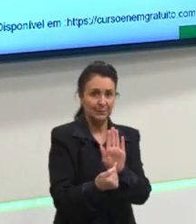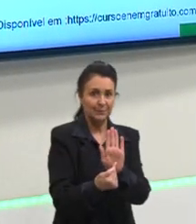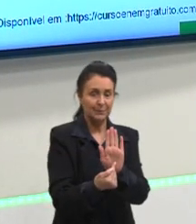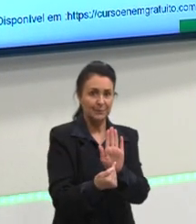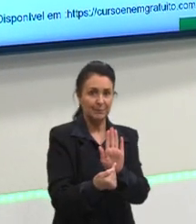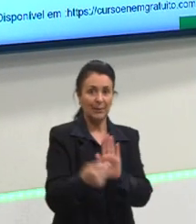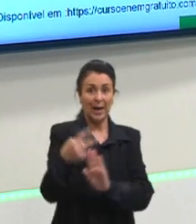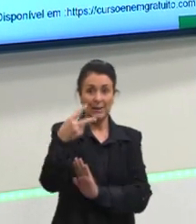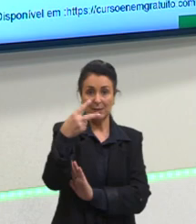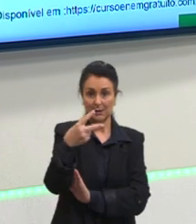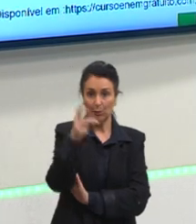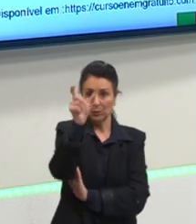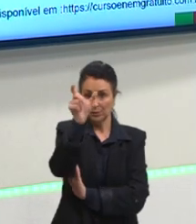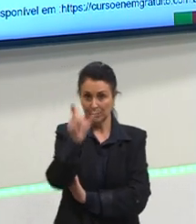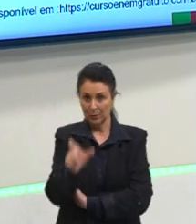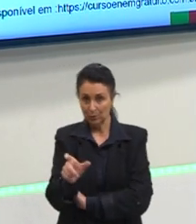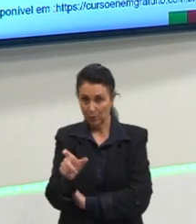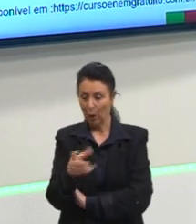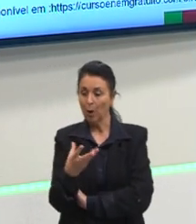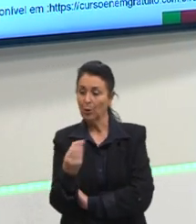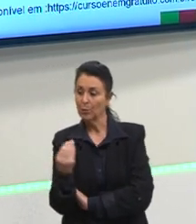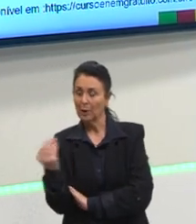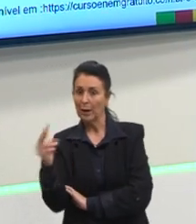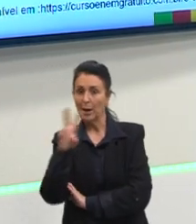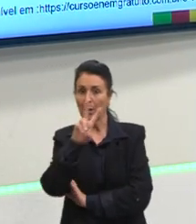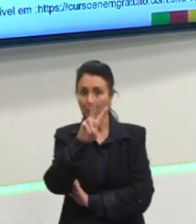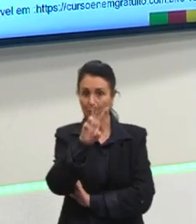segunda pessoa do plural, vosotros,